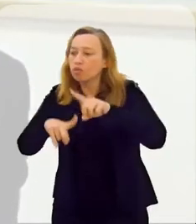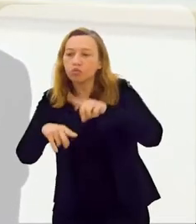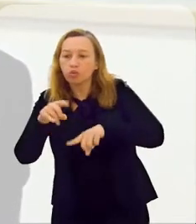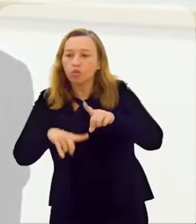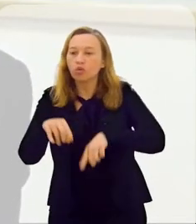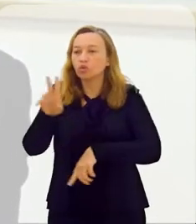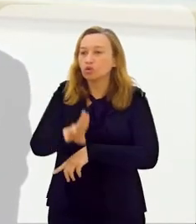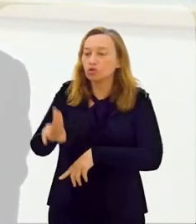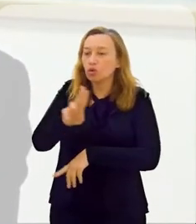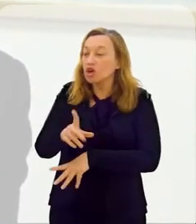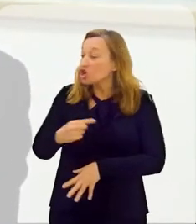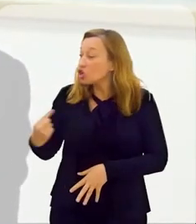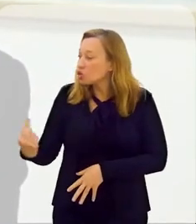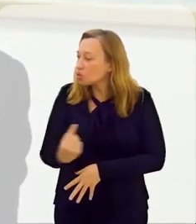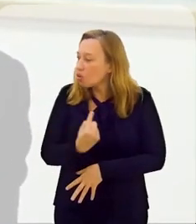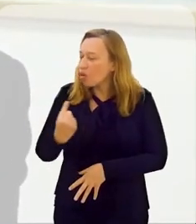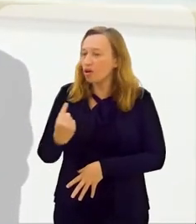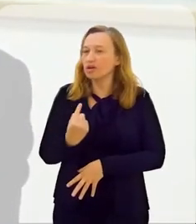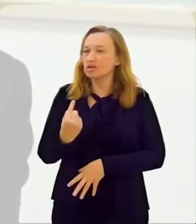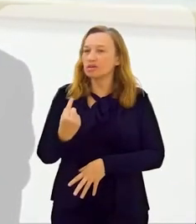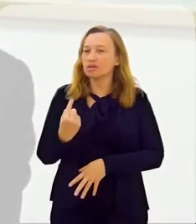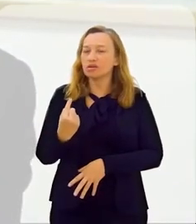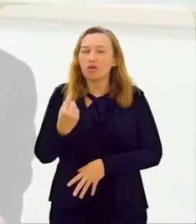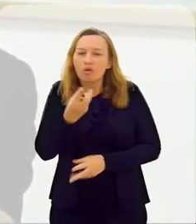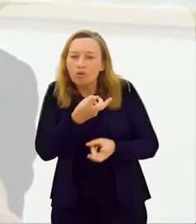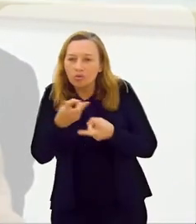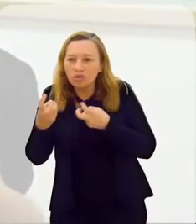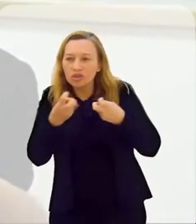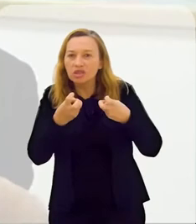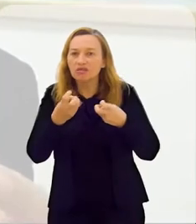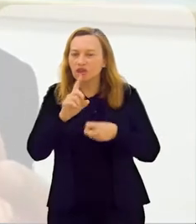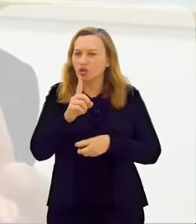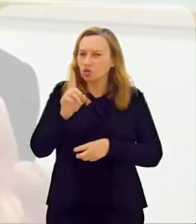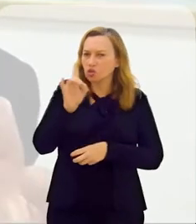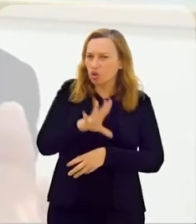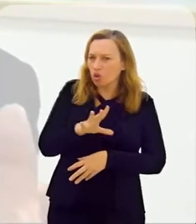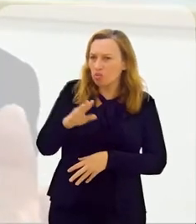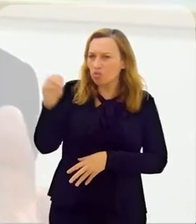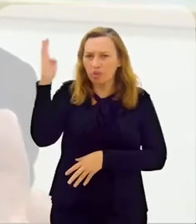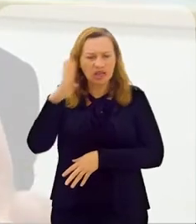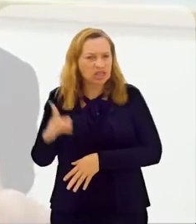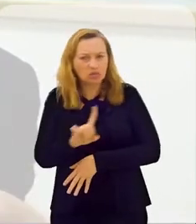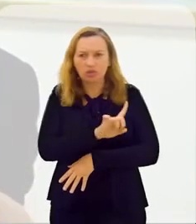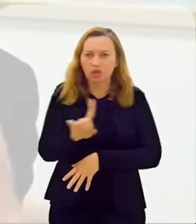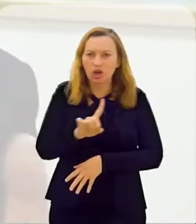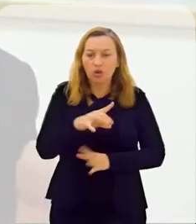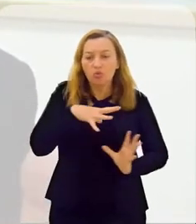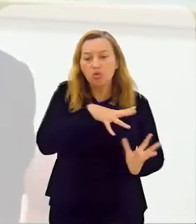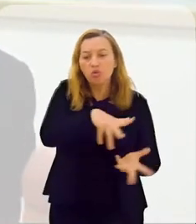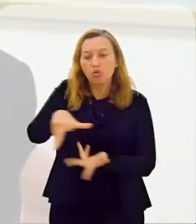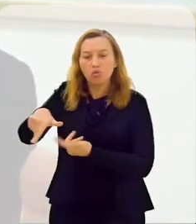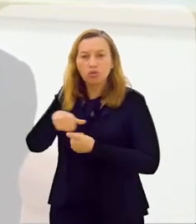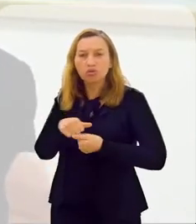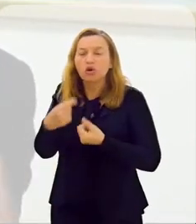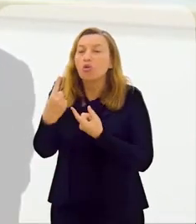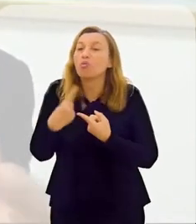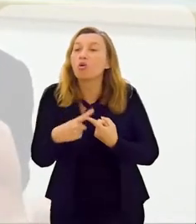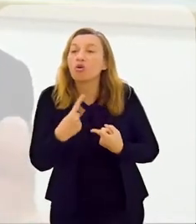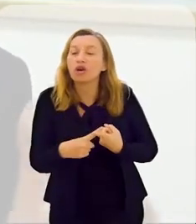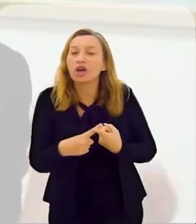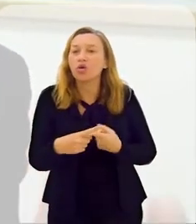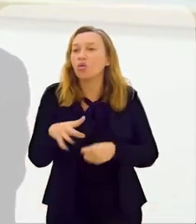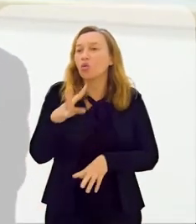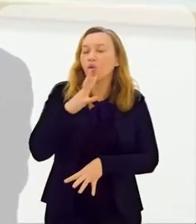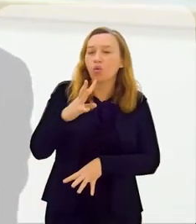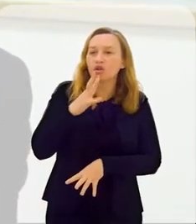fez, quais os materiais que ele utilizou, e aí nós disseminamos isso não é só para o Brasil, não, é para o